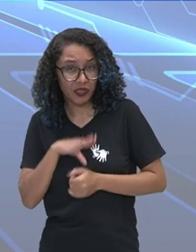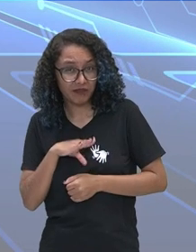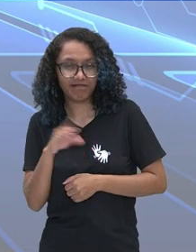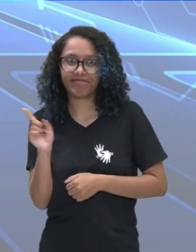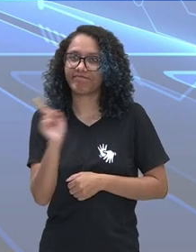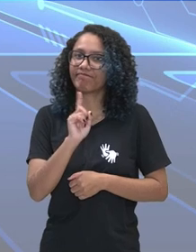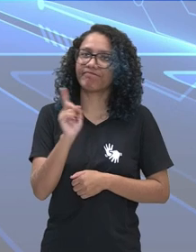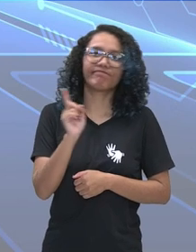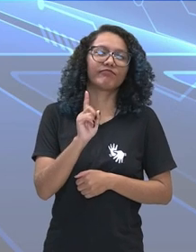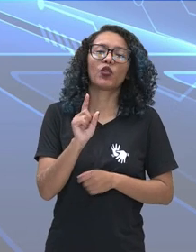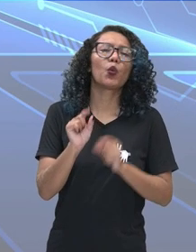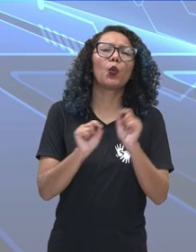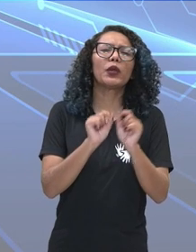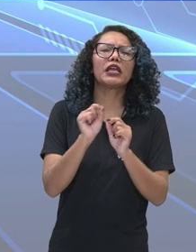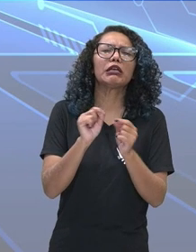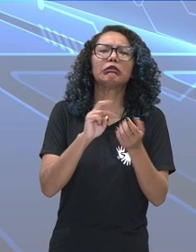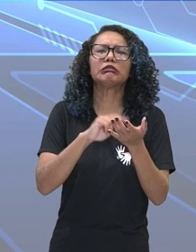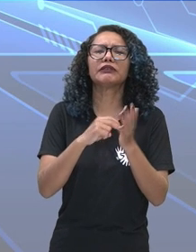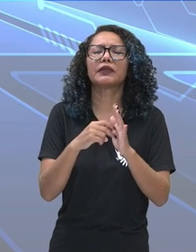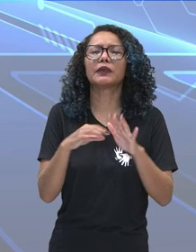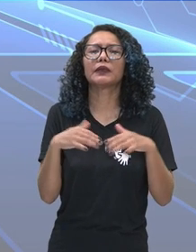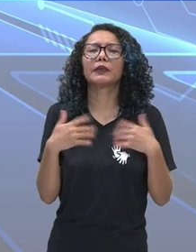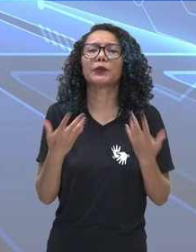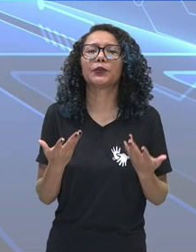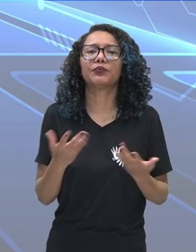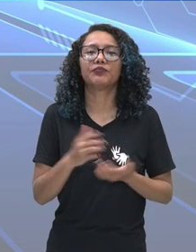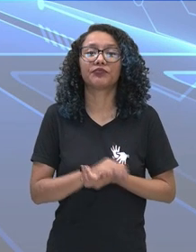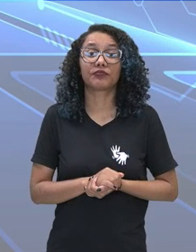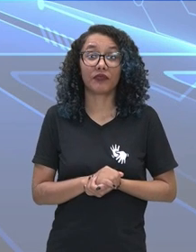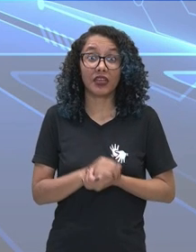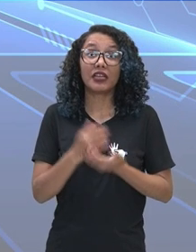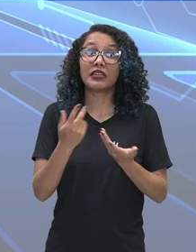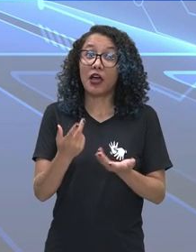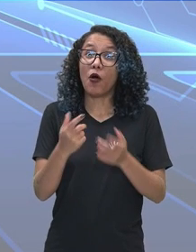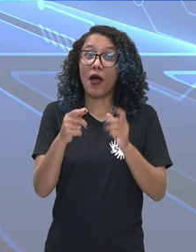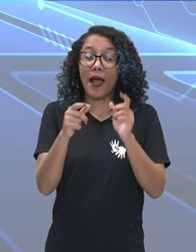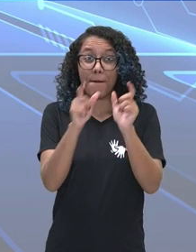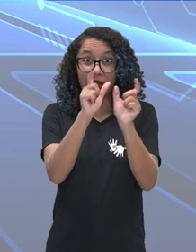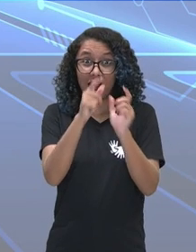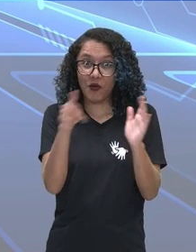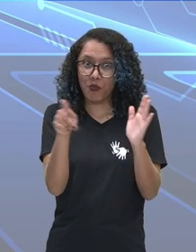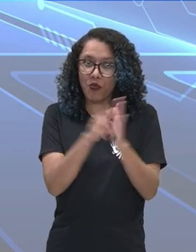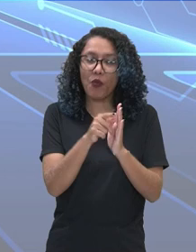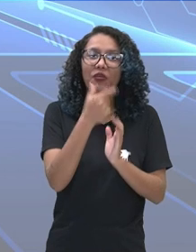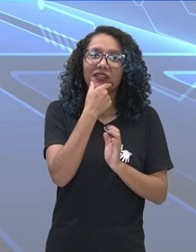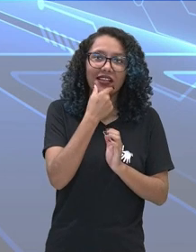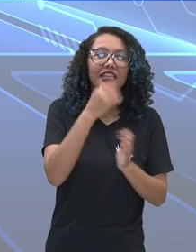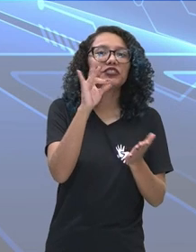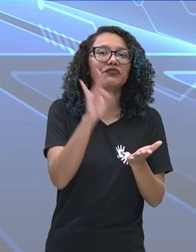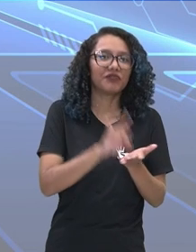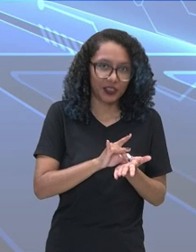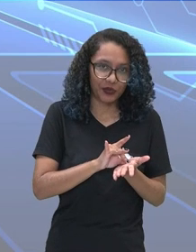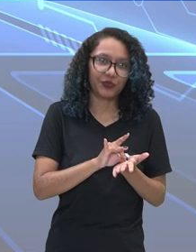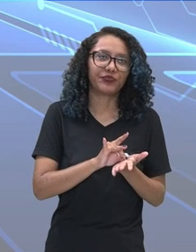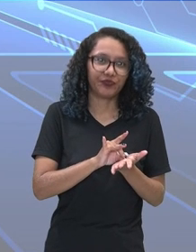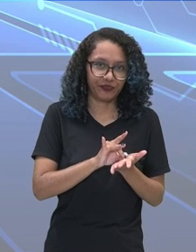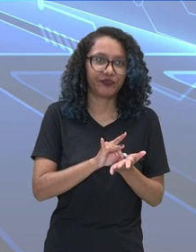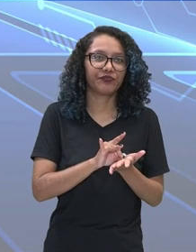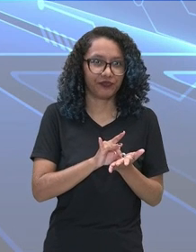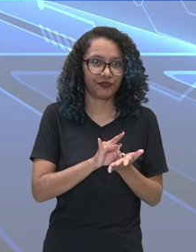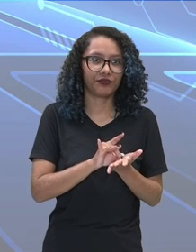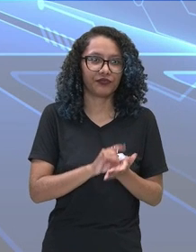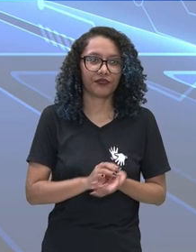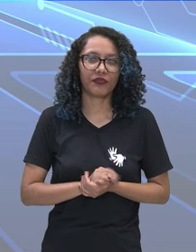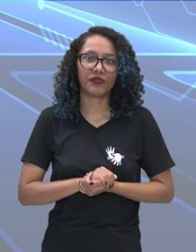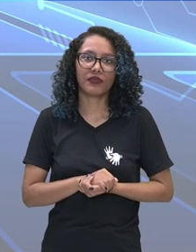São palavras que estão no inglês. É isso aí mesmo, são palavras da língua inglesa. Mas por